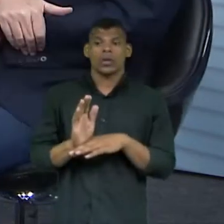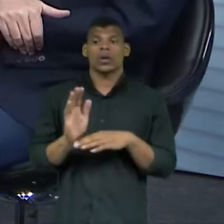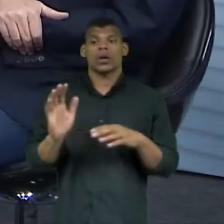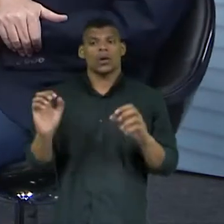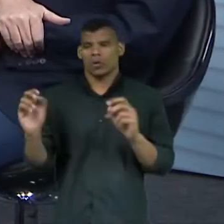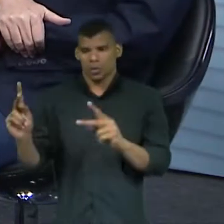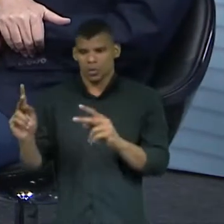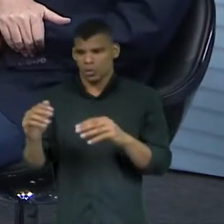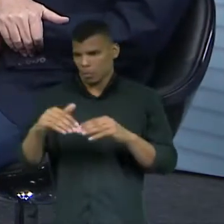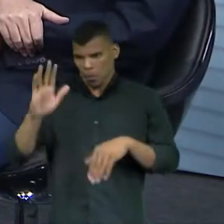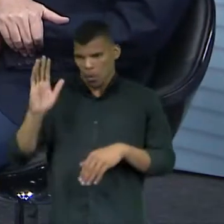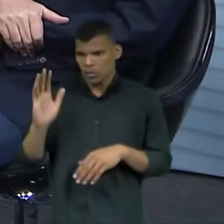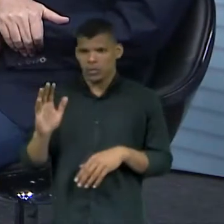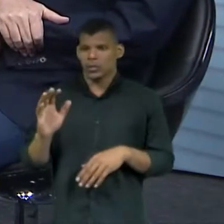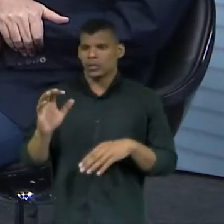e pronto.